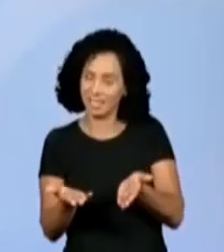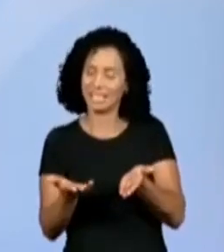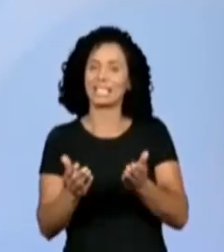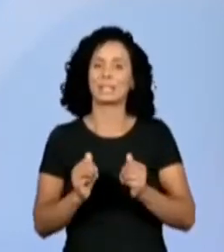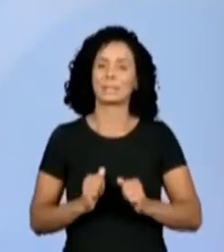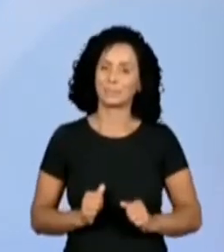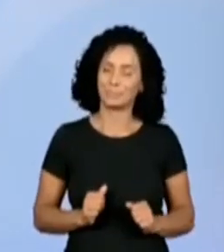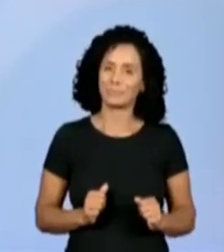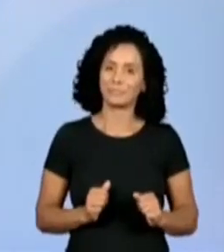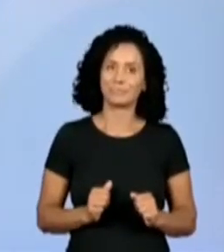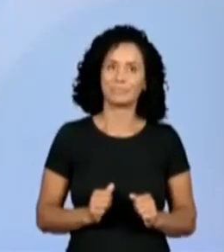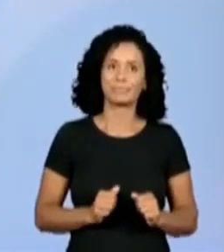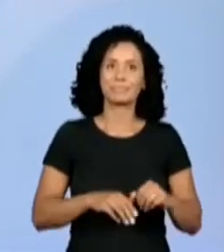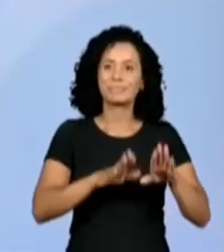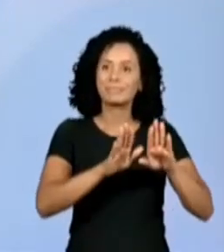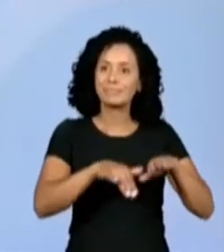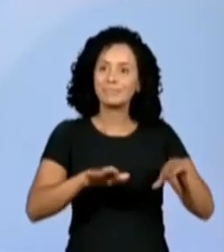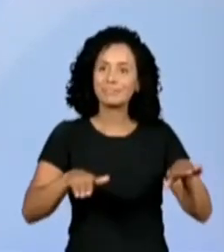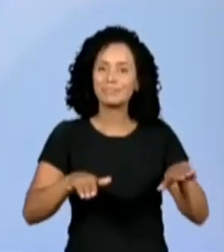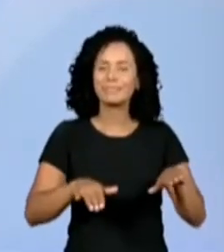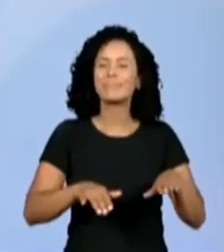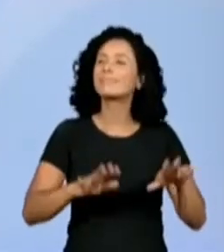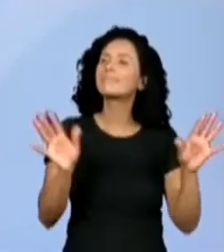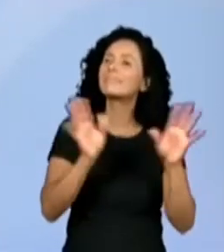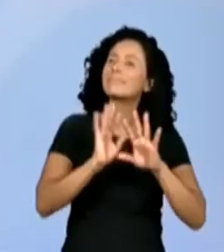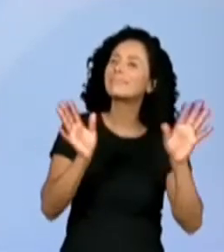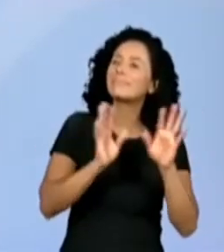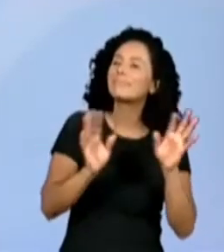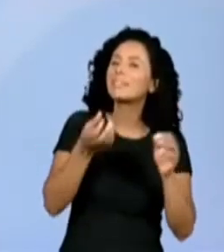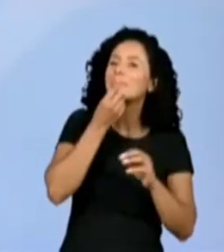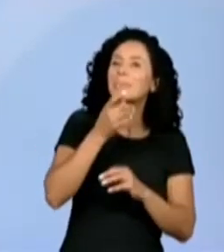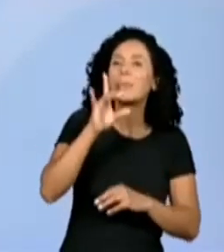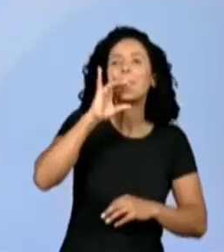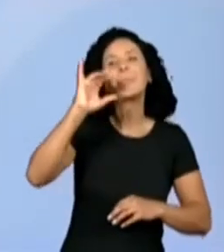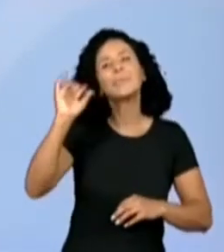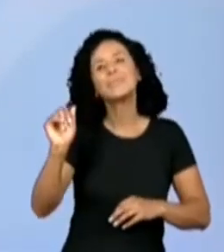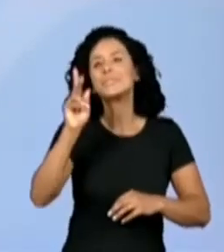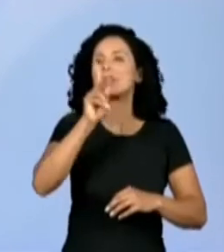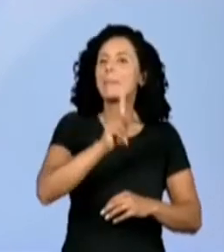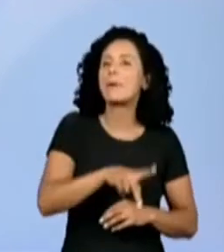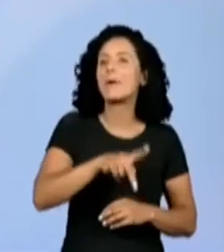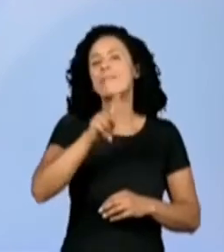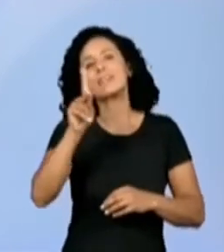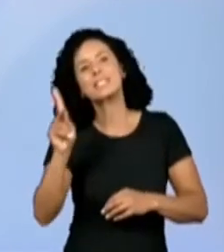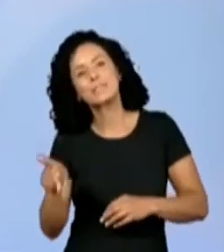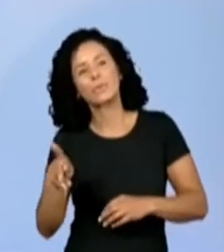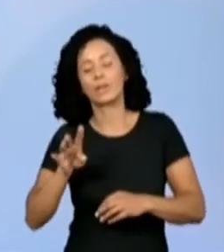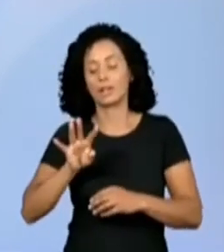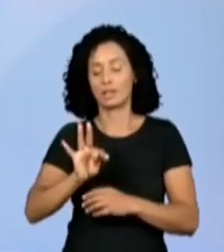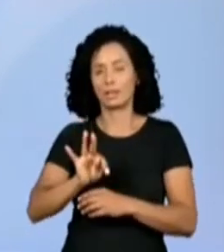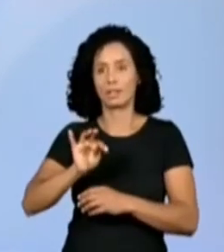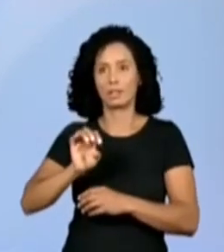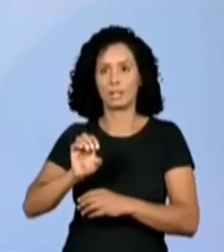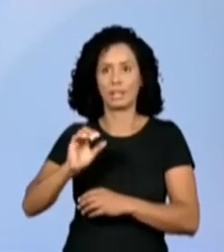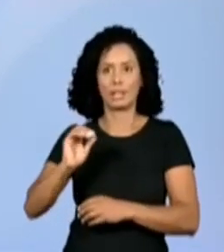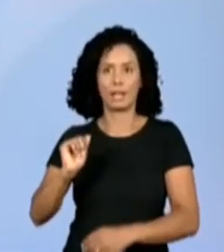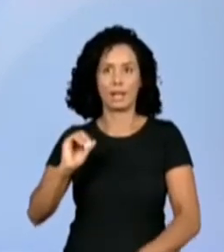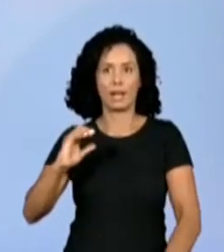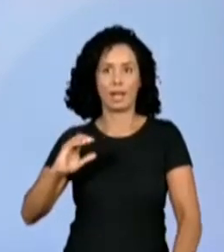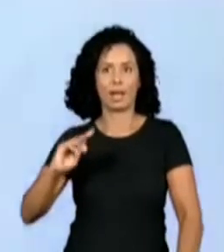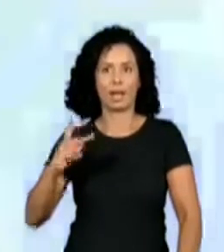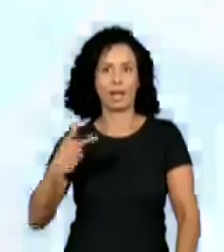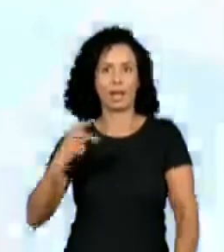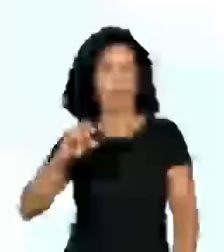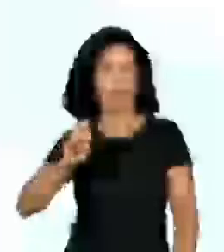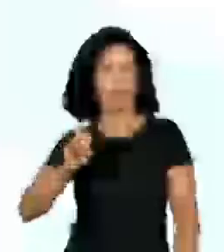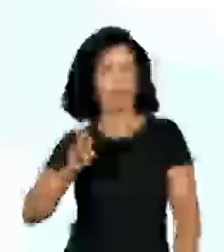Right? Então, eles usaram a palavra teacher aí para poder conversar com a Miss Jones, que acabou de se apresentar. Então,